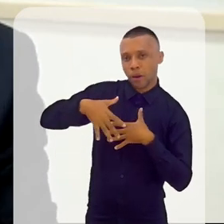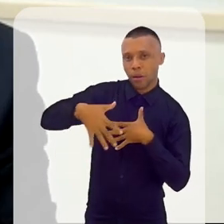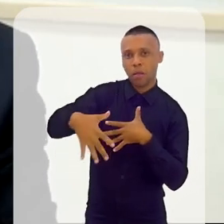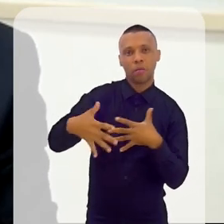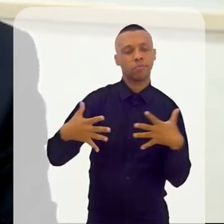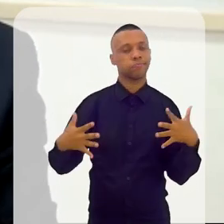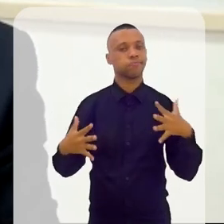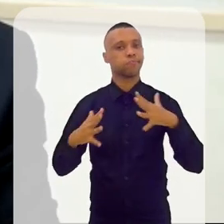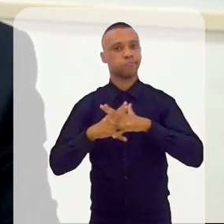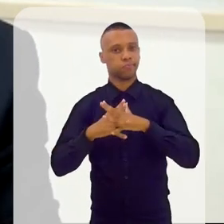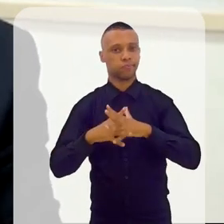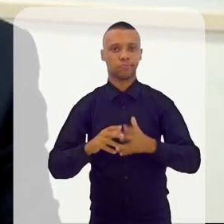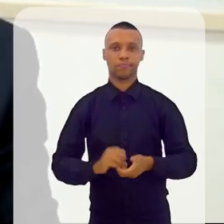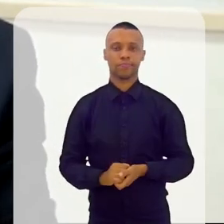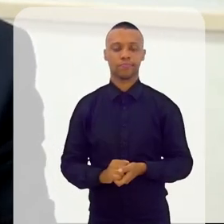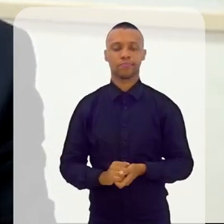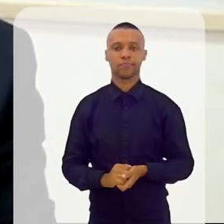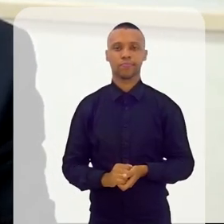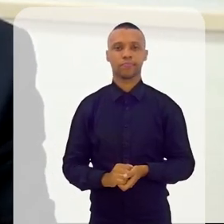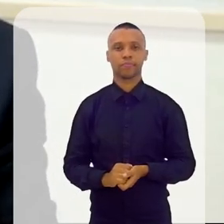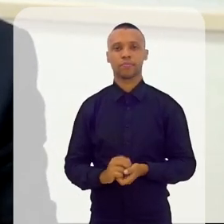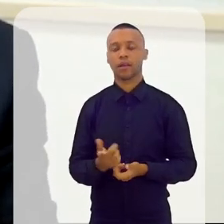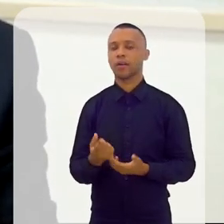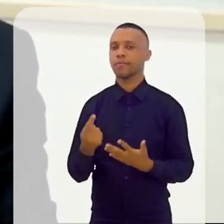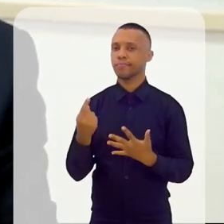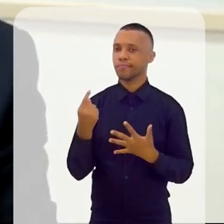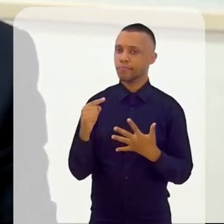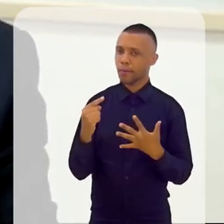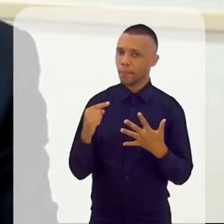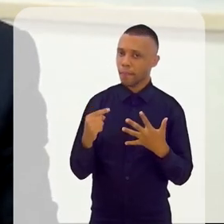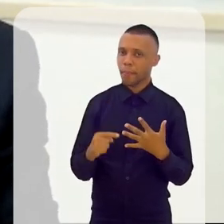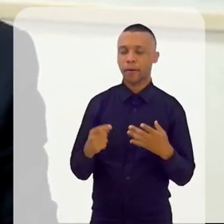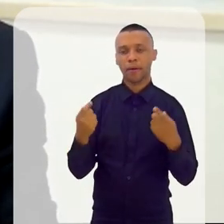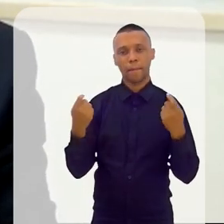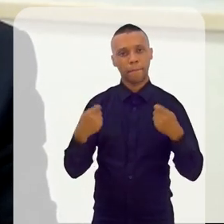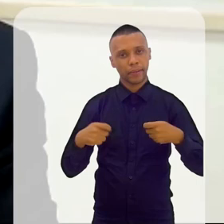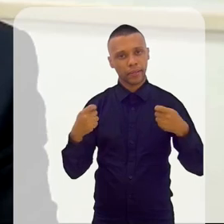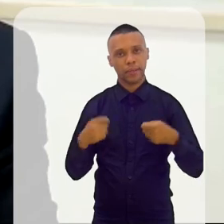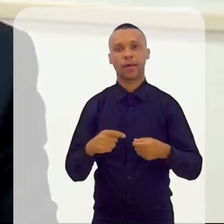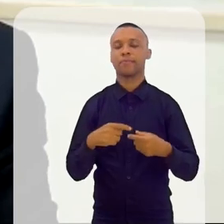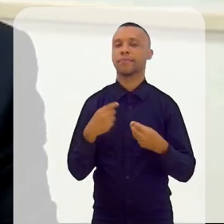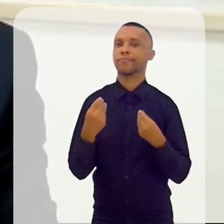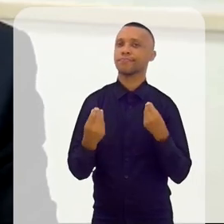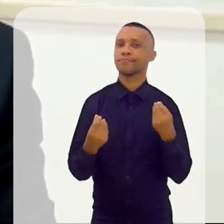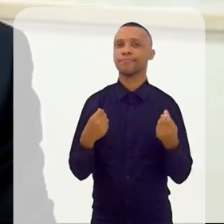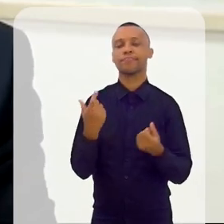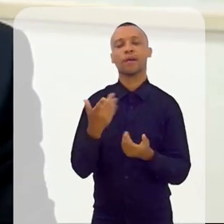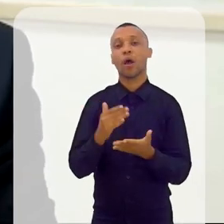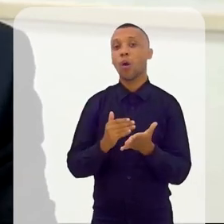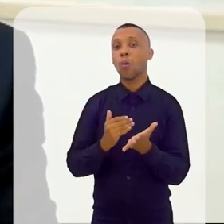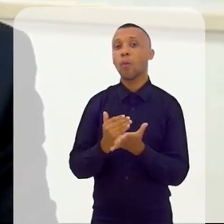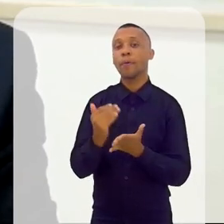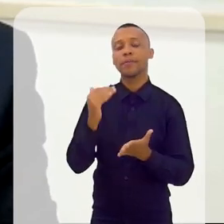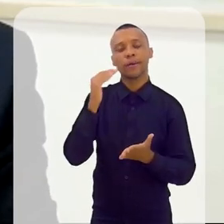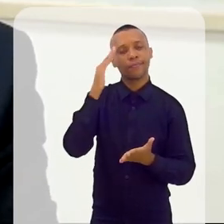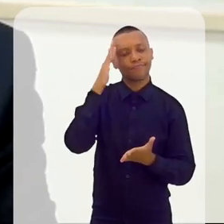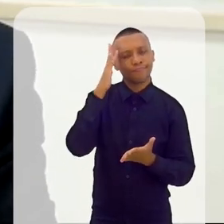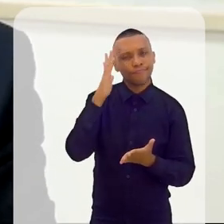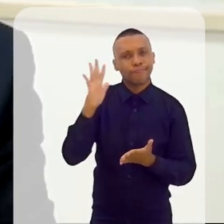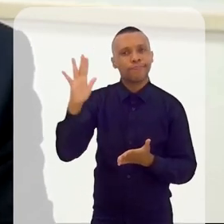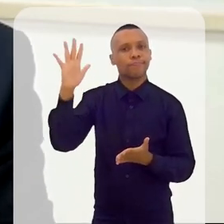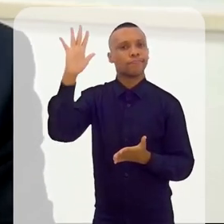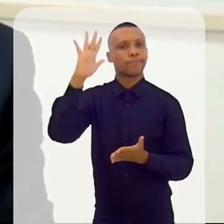quente, não. Enfim, era tudo que eu estava precisando para, digamos assim, começar um grande sonho,